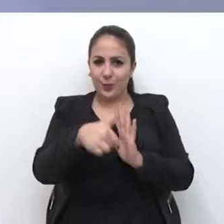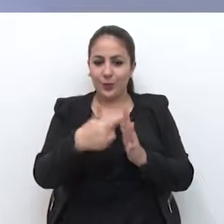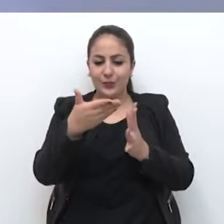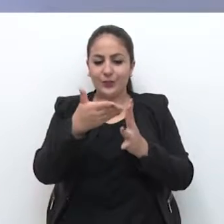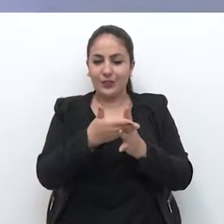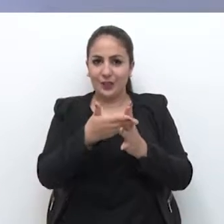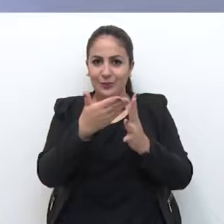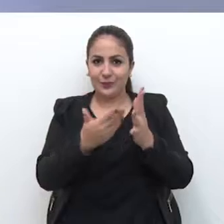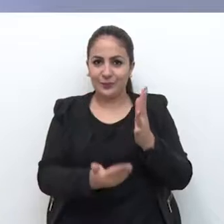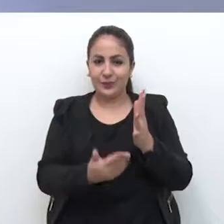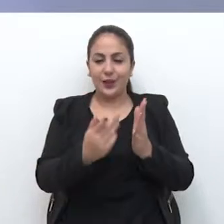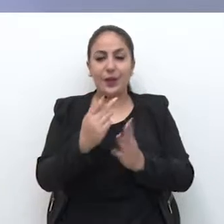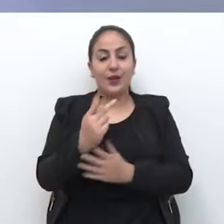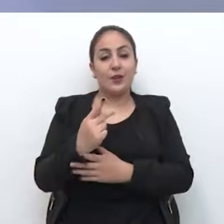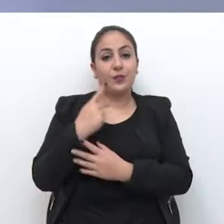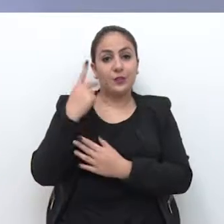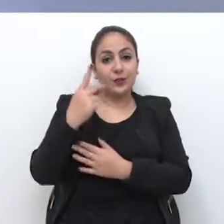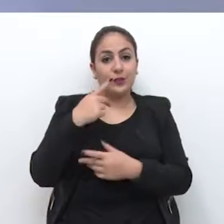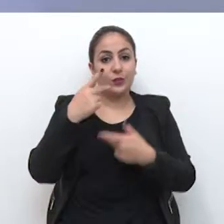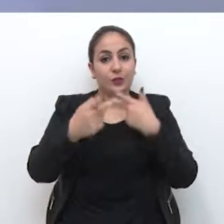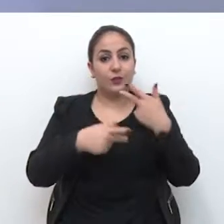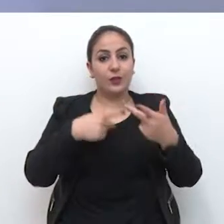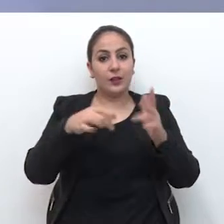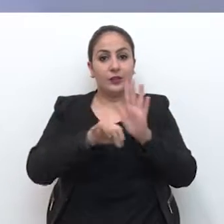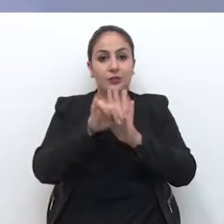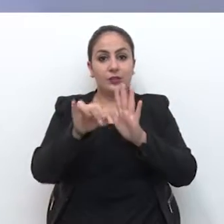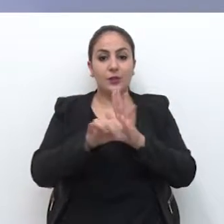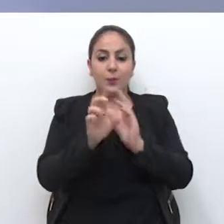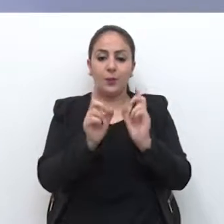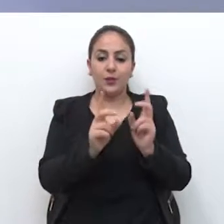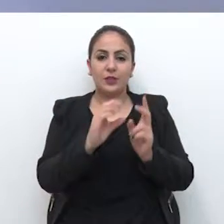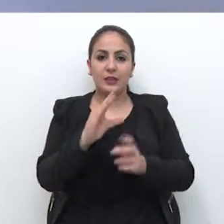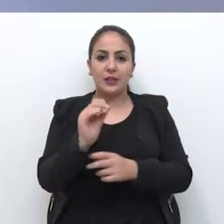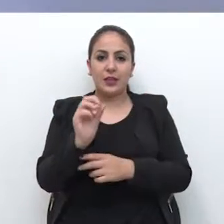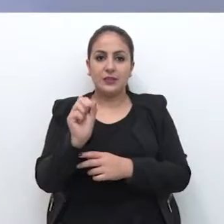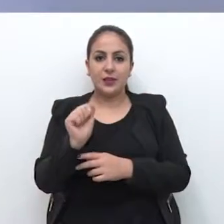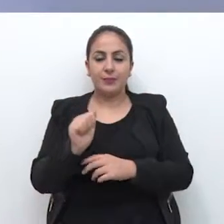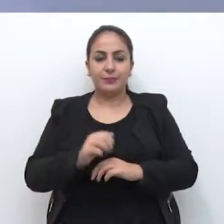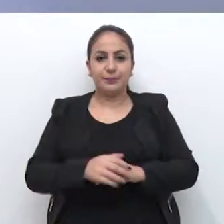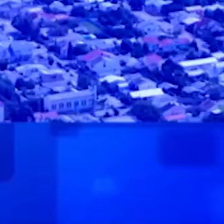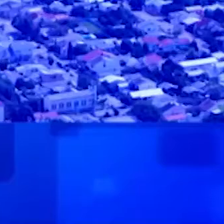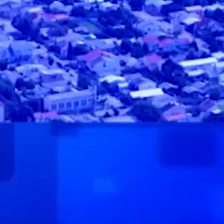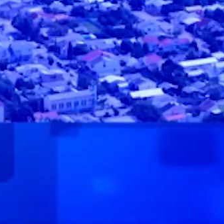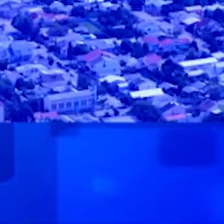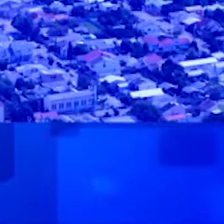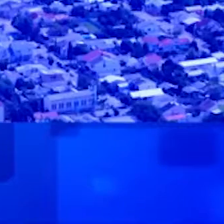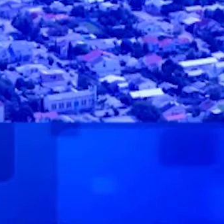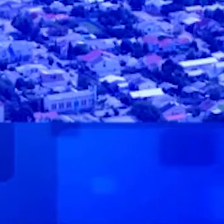veja no próximo bloco. Parlamentar comenta licitação para a venda da CESA.